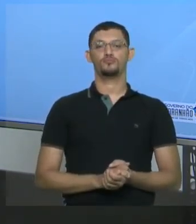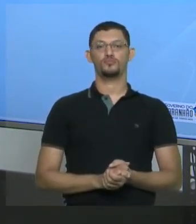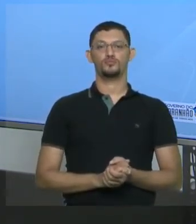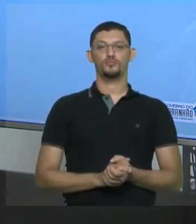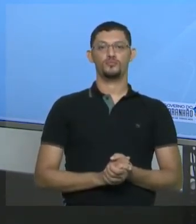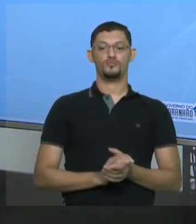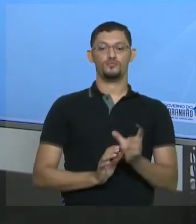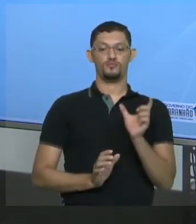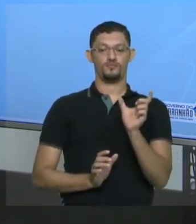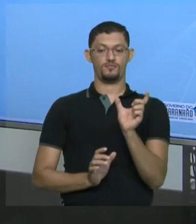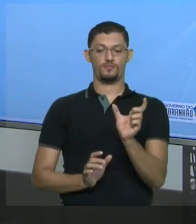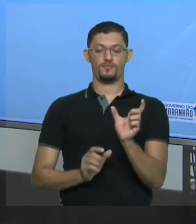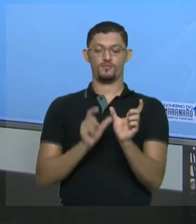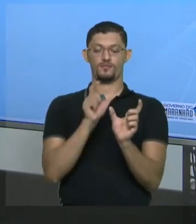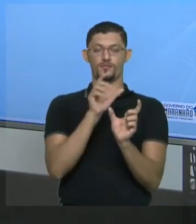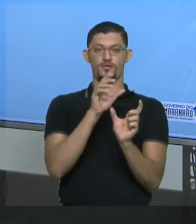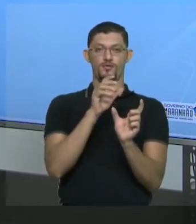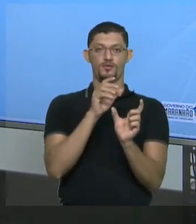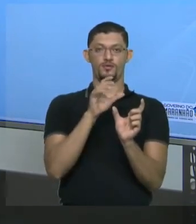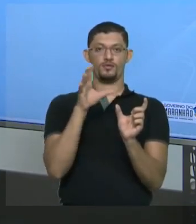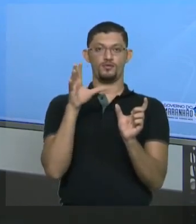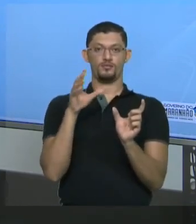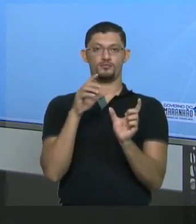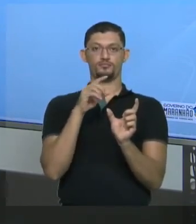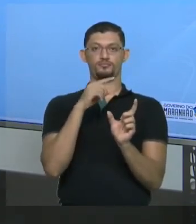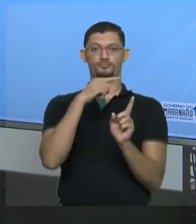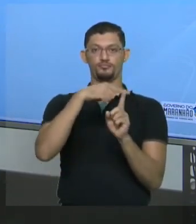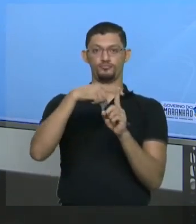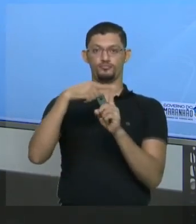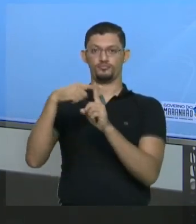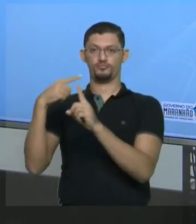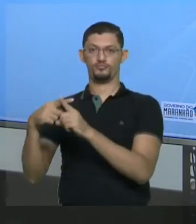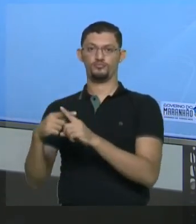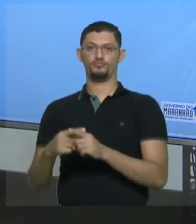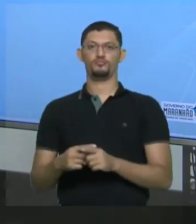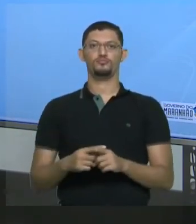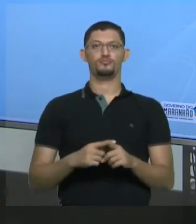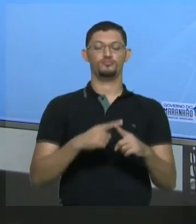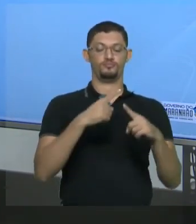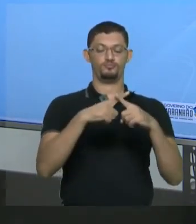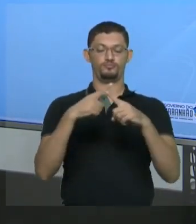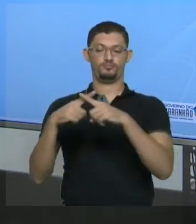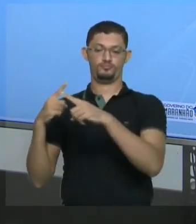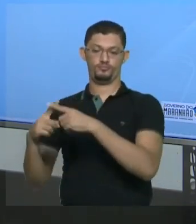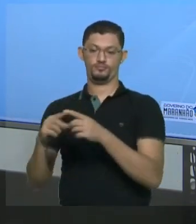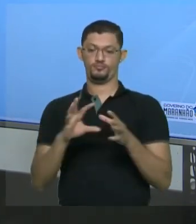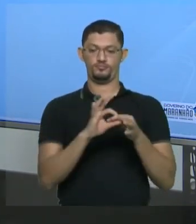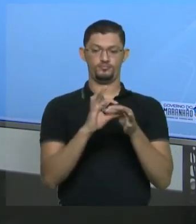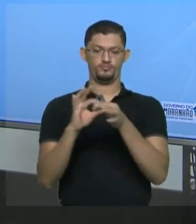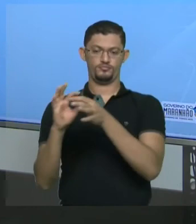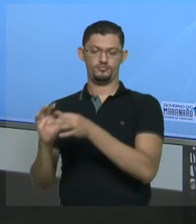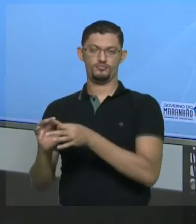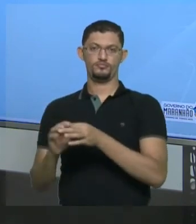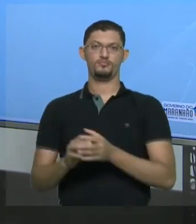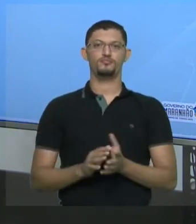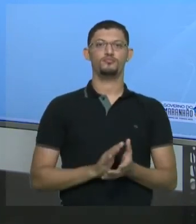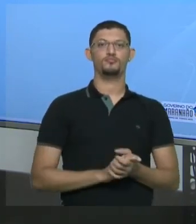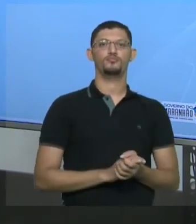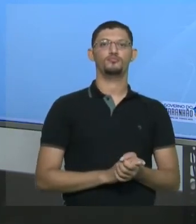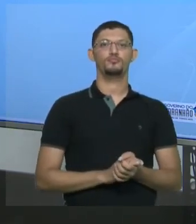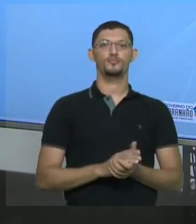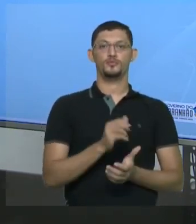átomos que compõem a molécula, né, gente? Tem 12 carbonos. Multiplica pela massa de cada carbono, que é 12. Tem 22